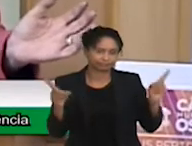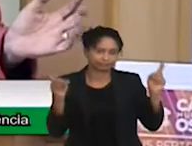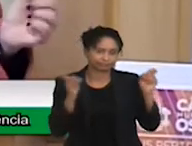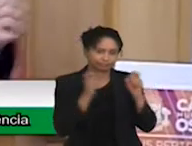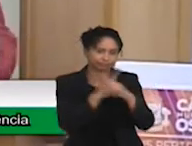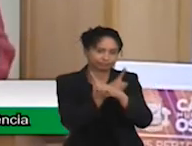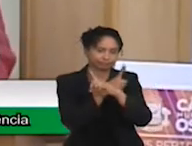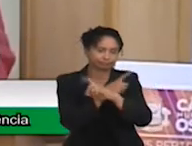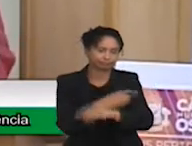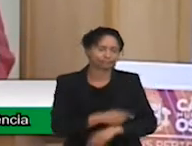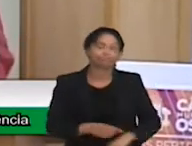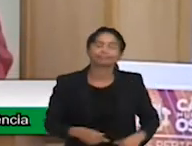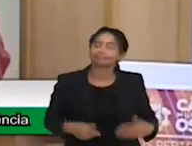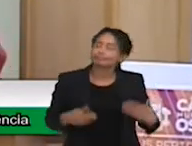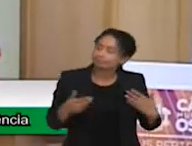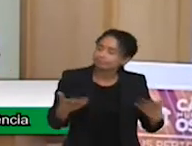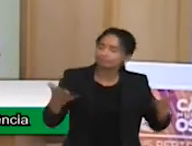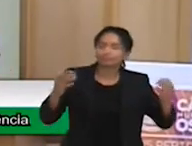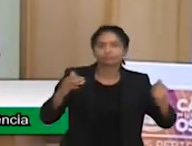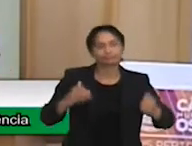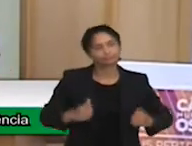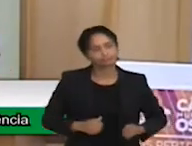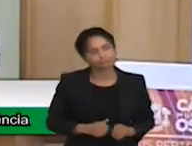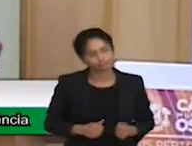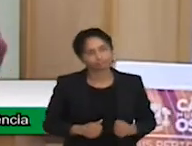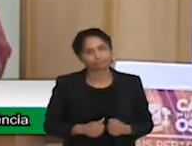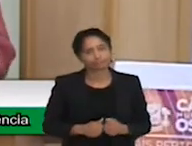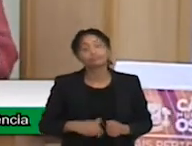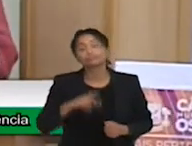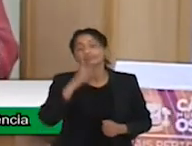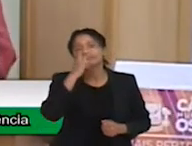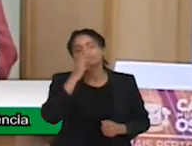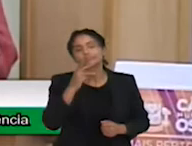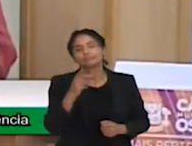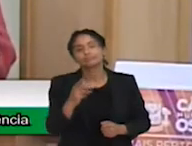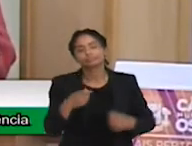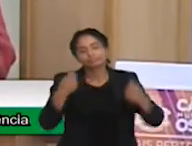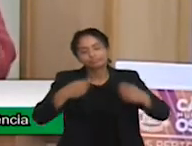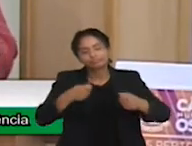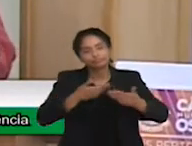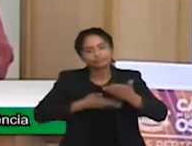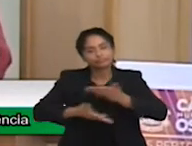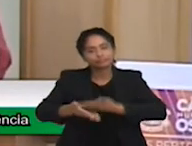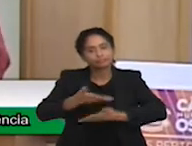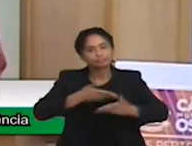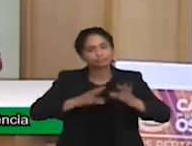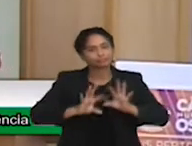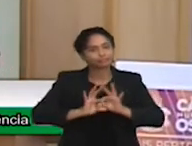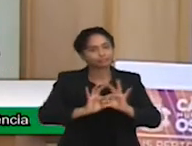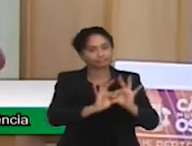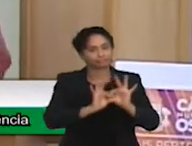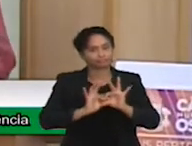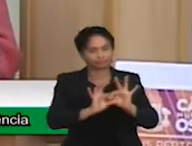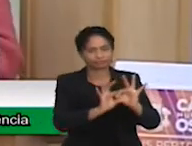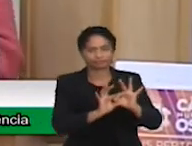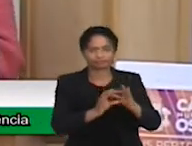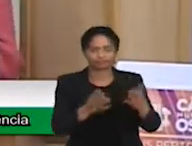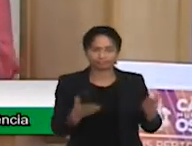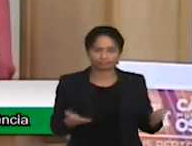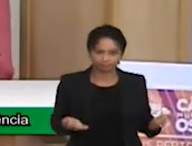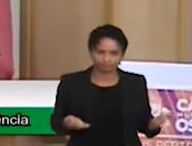novo. E o que eu acho é que nós temos que nos unir cada vez mais. Vou dar um exemplo aqui. Quando perdeu